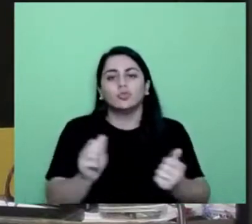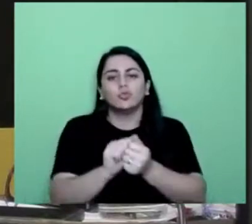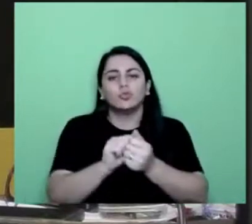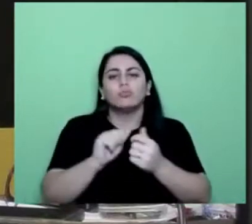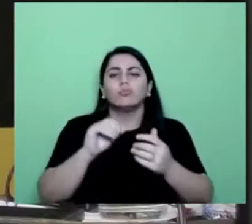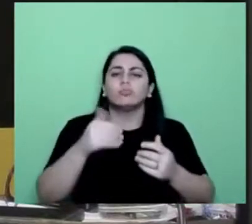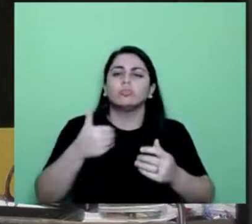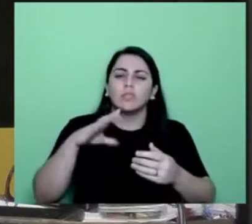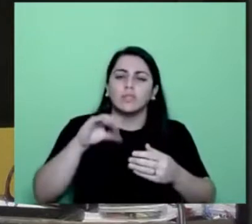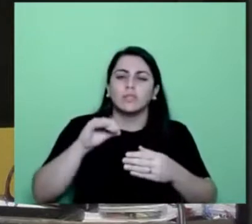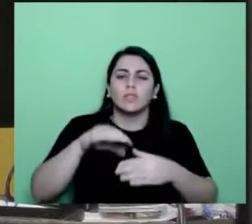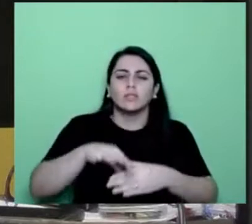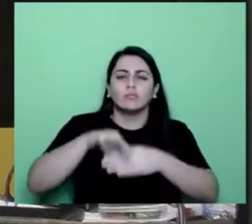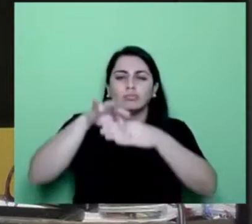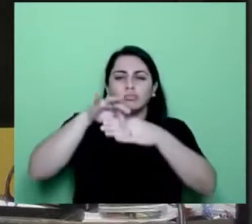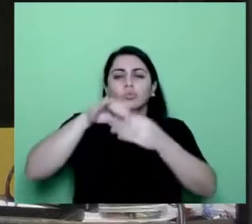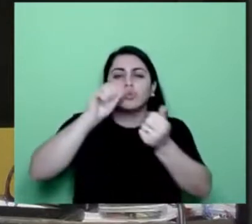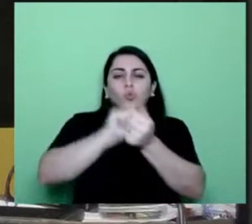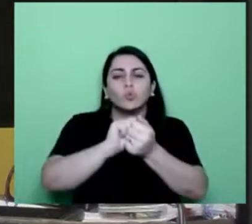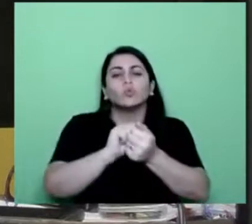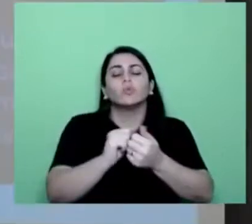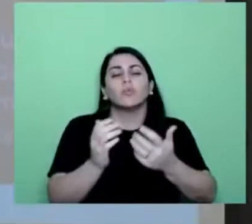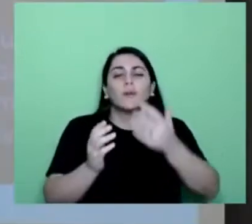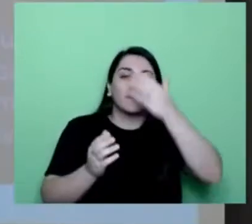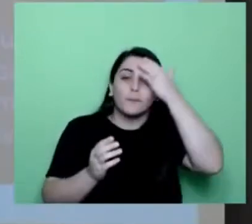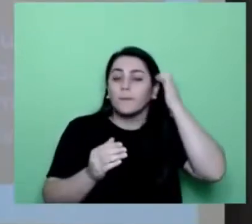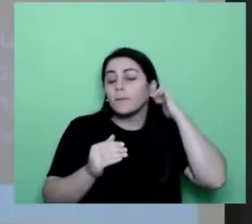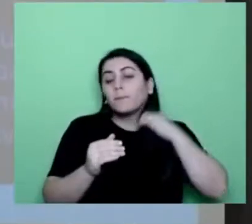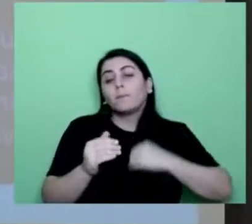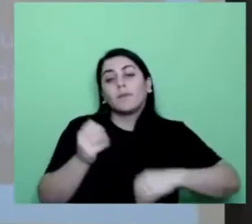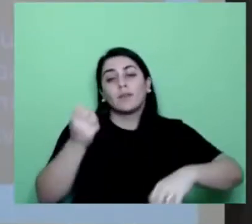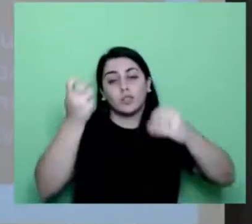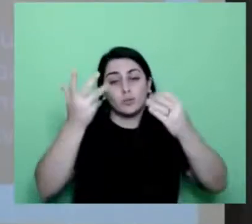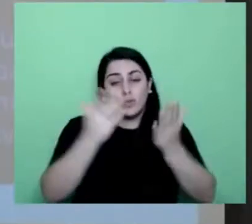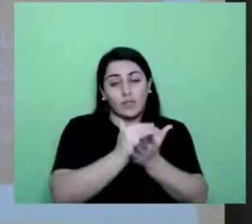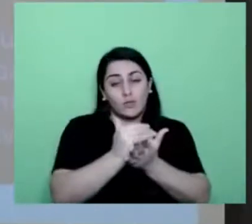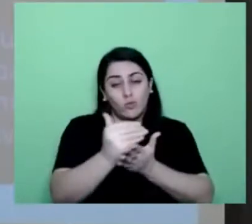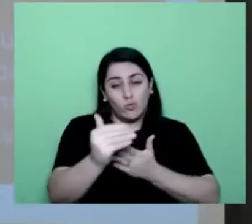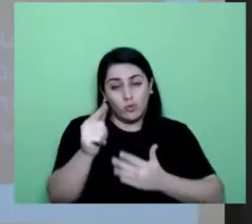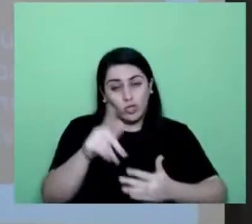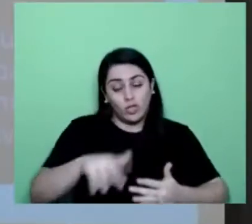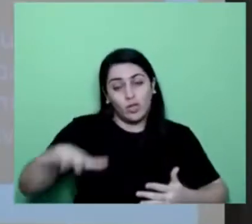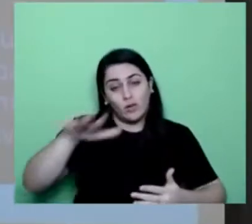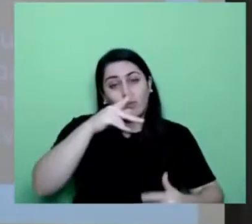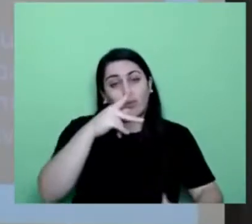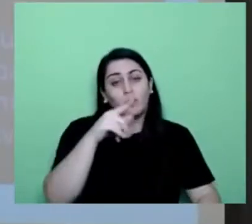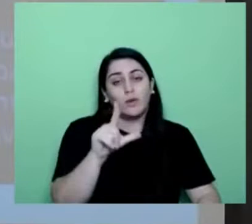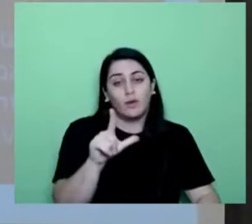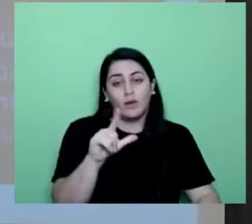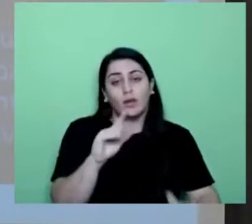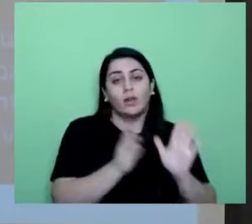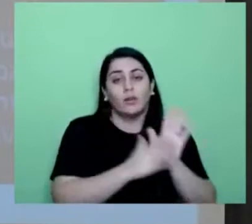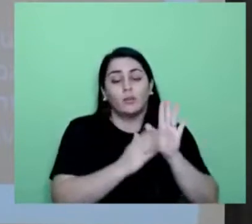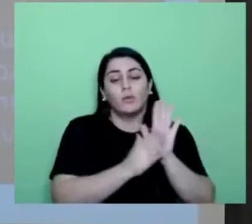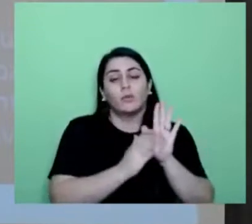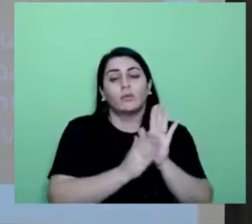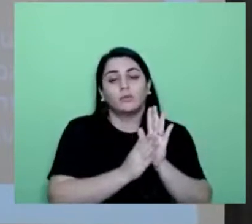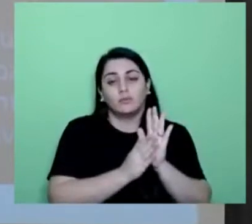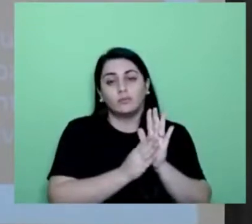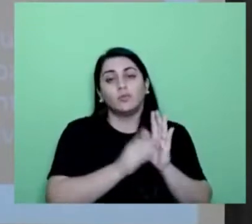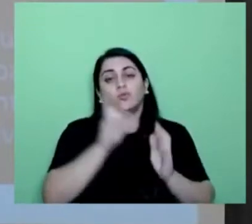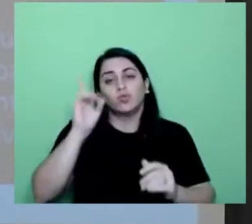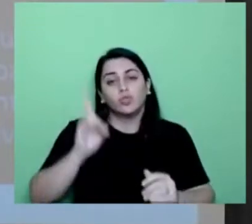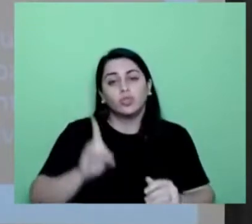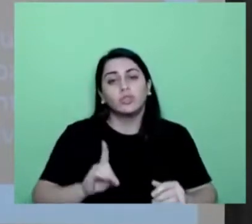sobre eles. Vamos lá. Disposição gerais, de forma bem objetiva. O PL propõe a efetivação dos direitos